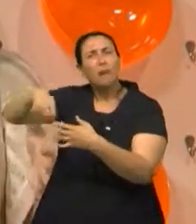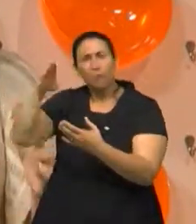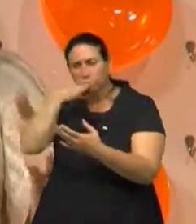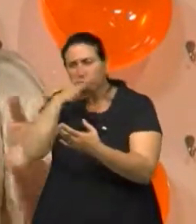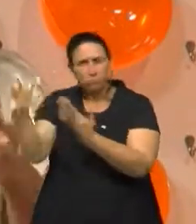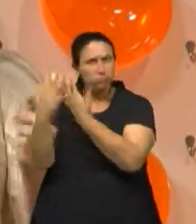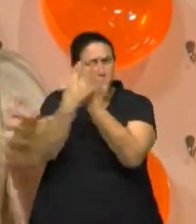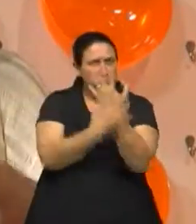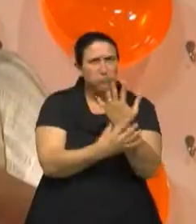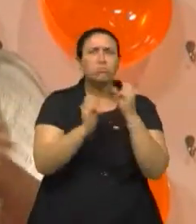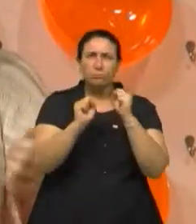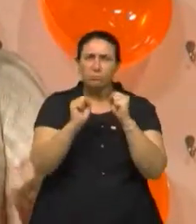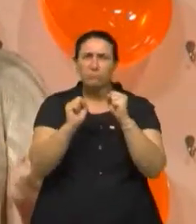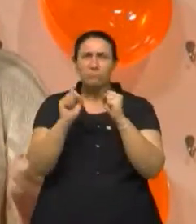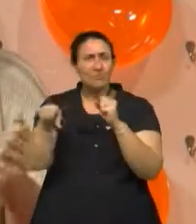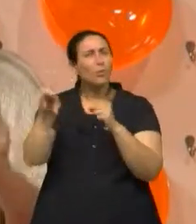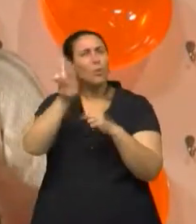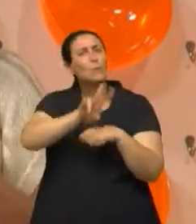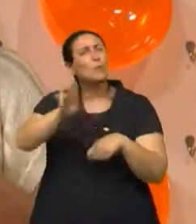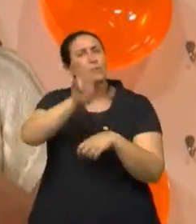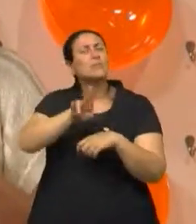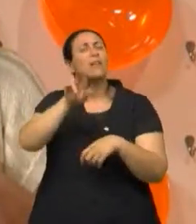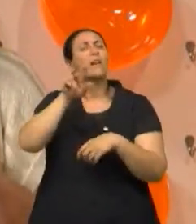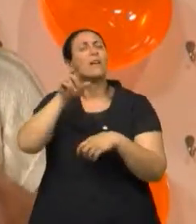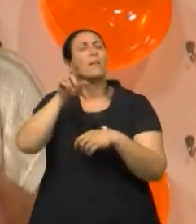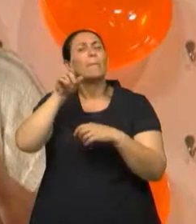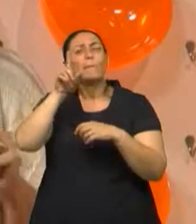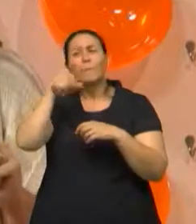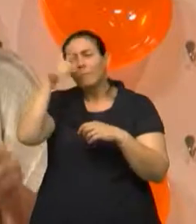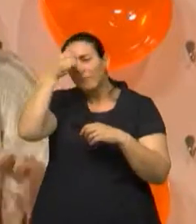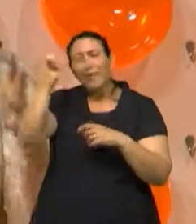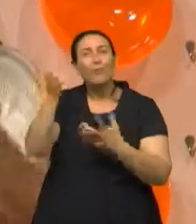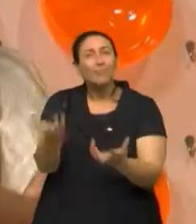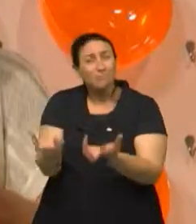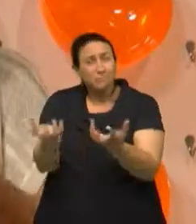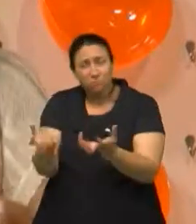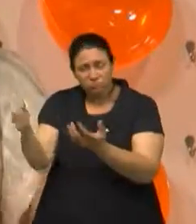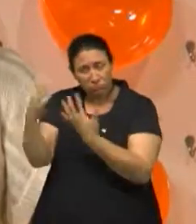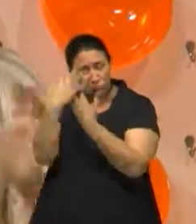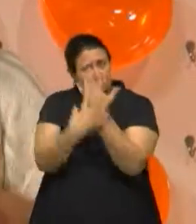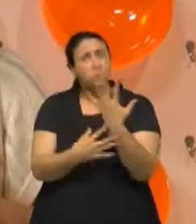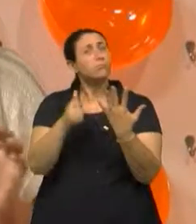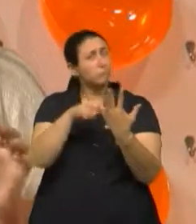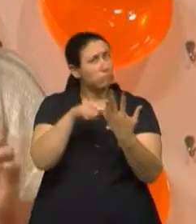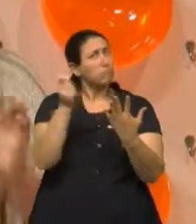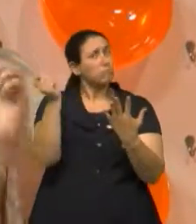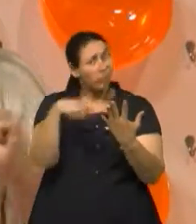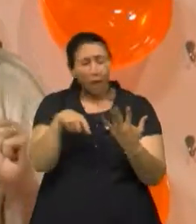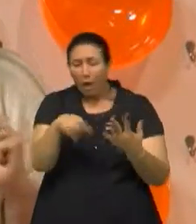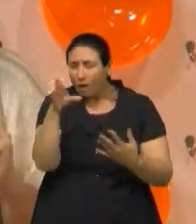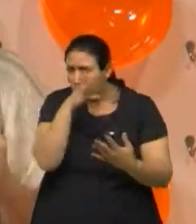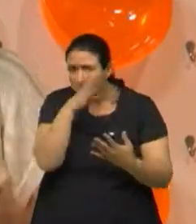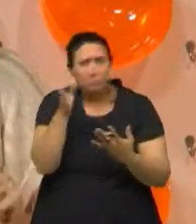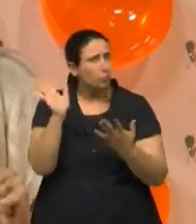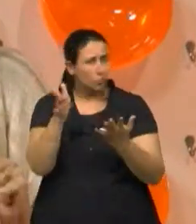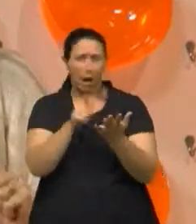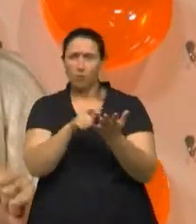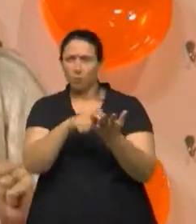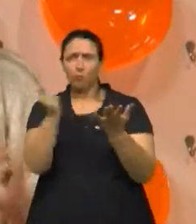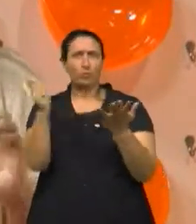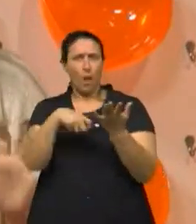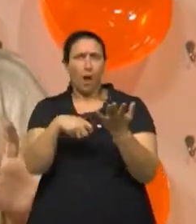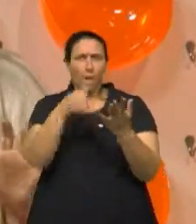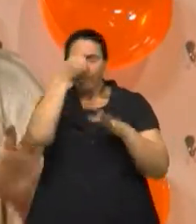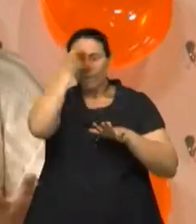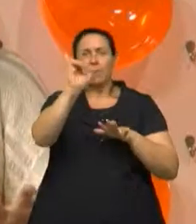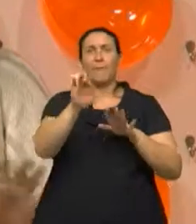Uma luva que usa para proteger o fogão da temperatura, coloca na hora de uma urgência ali, que já é uma barreira,